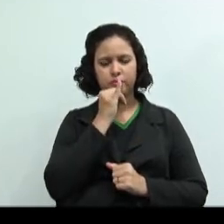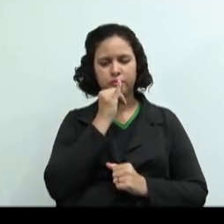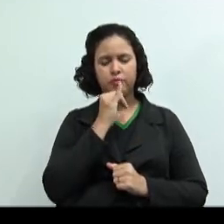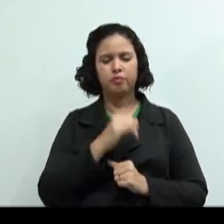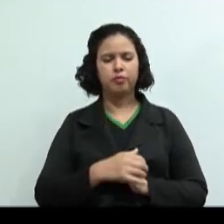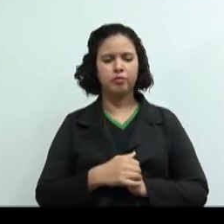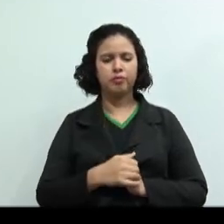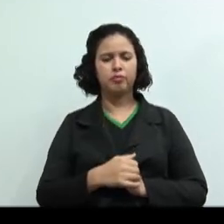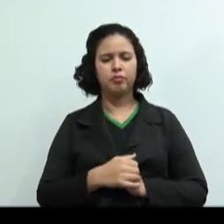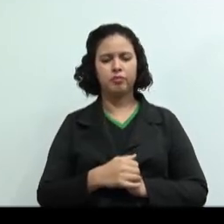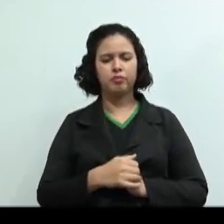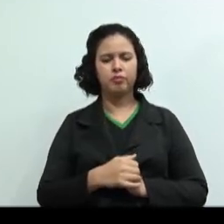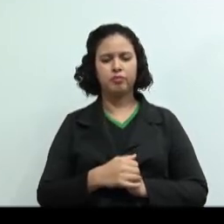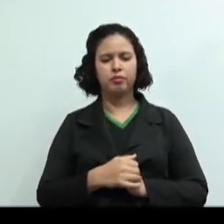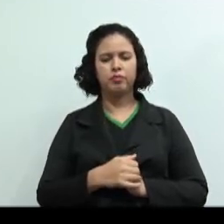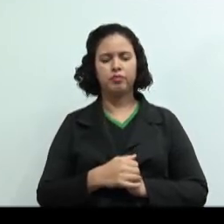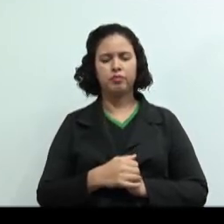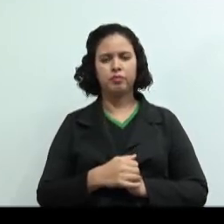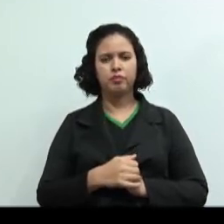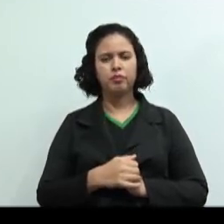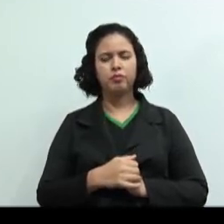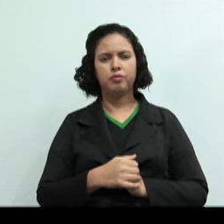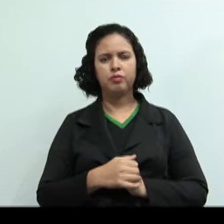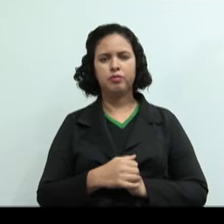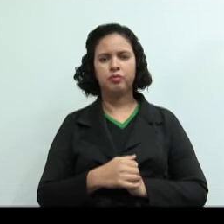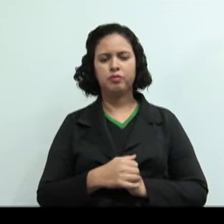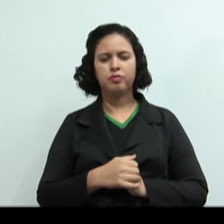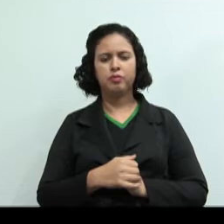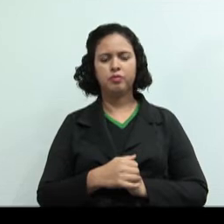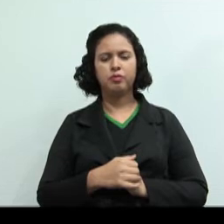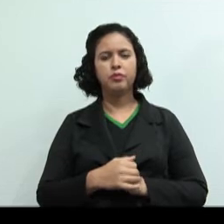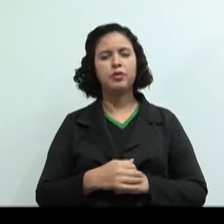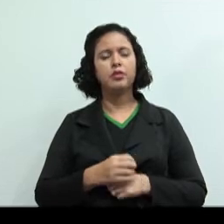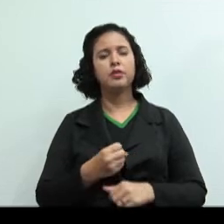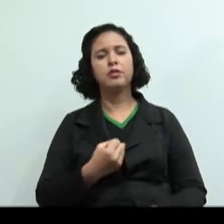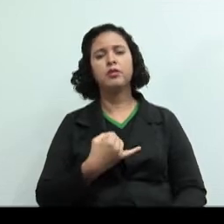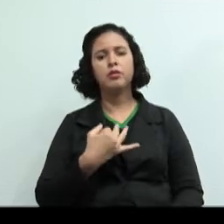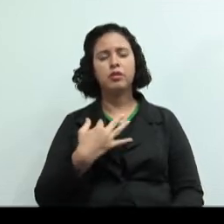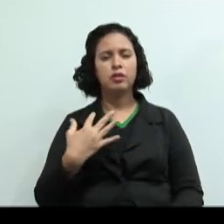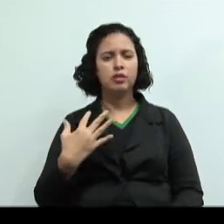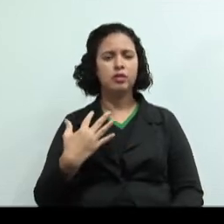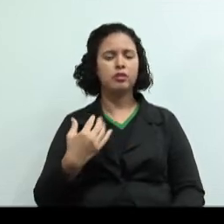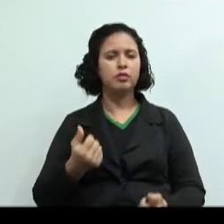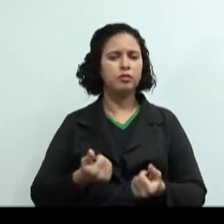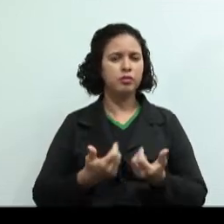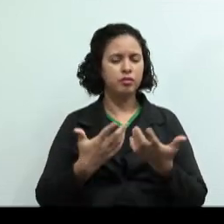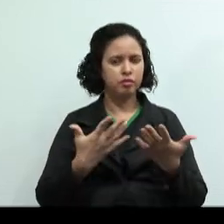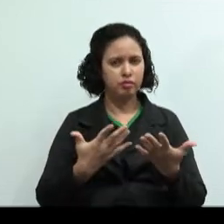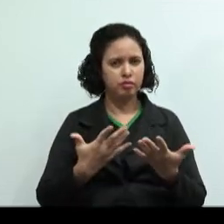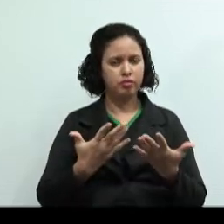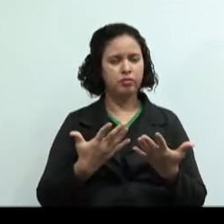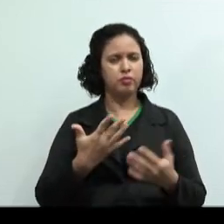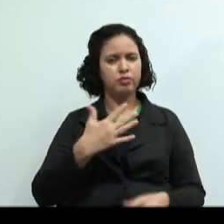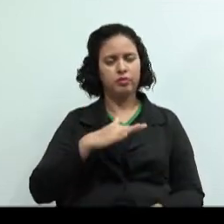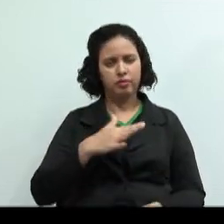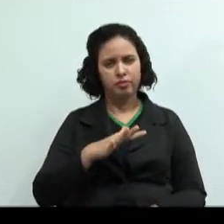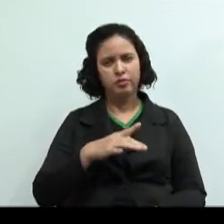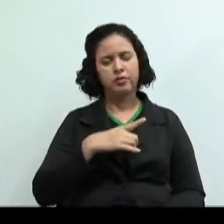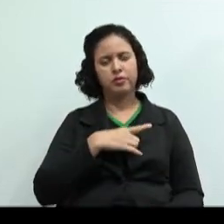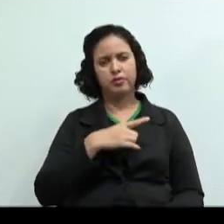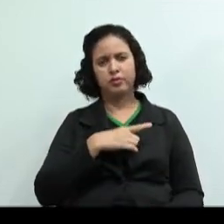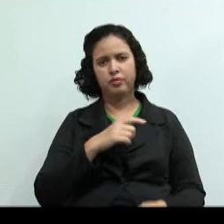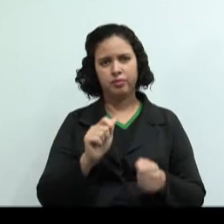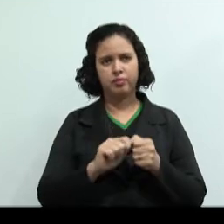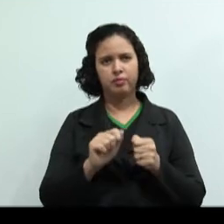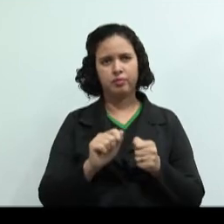Sofrem variação em razão do volume de produção. Então, vamos lá. Quais são os custos variáveis? Então, nós temos para a produção